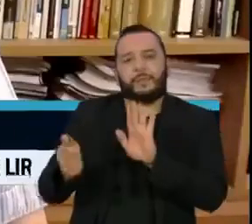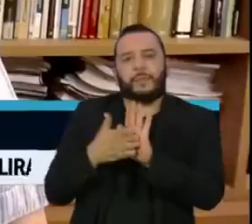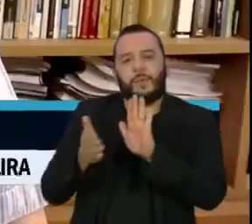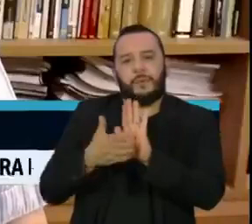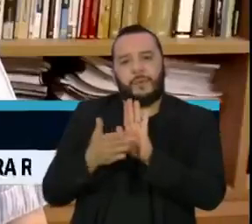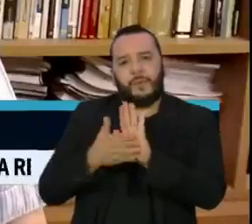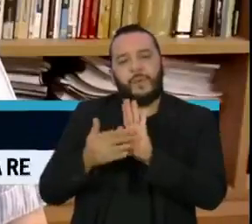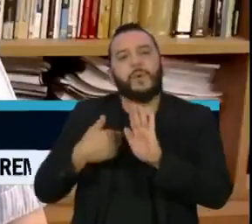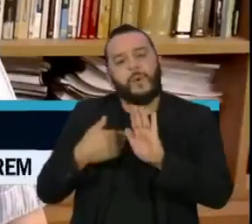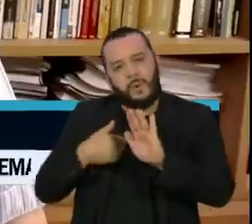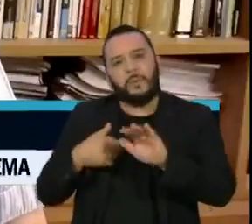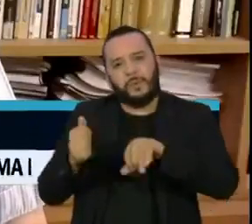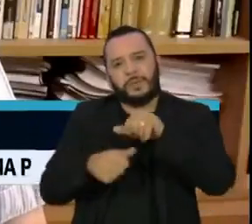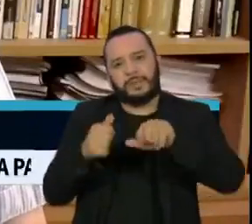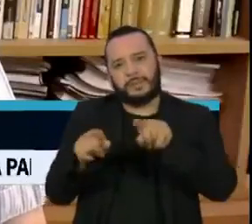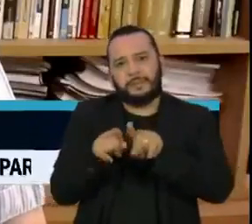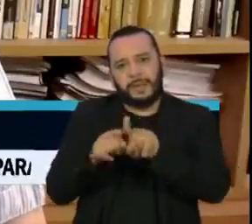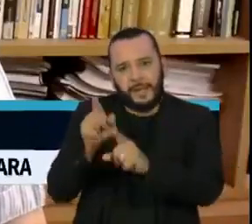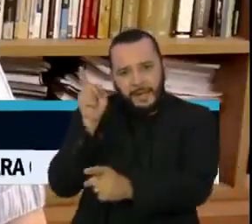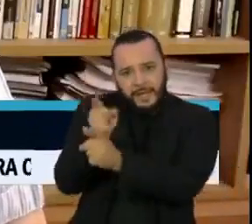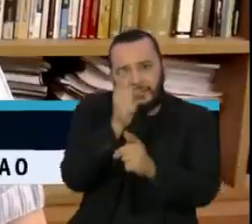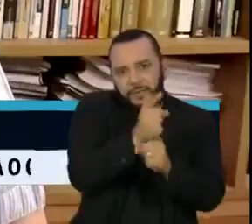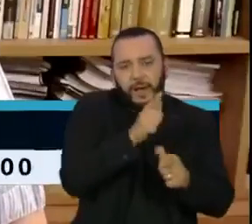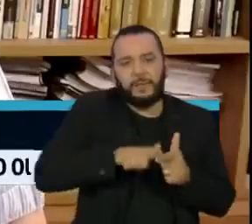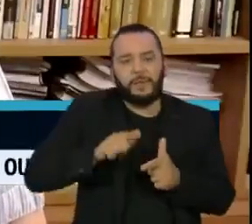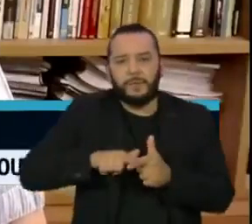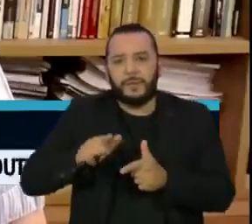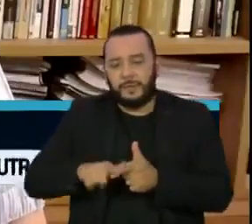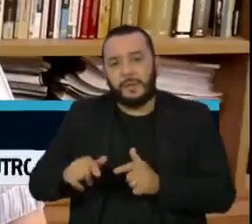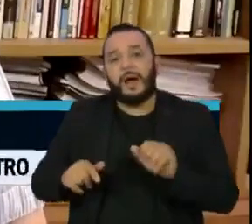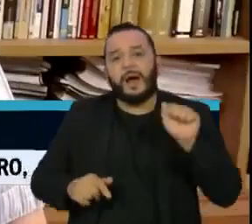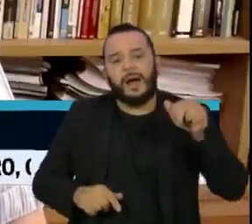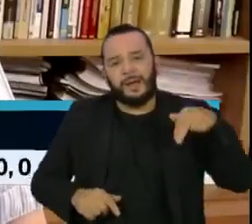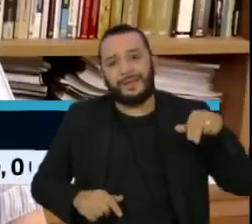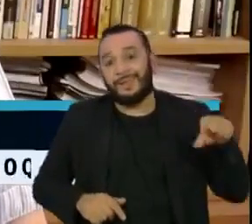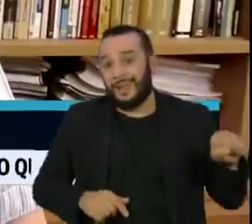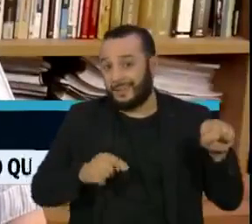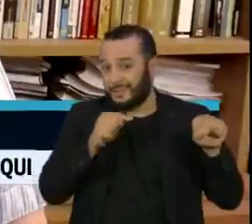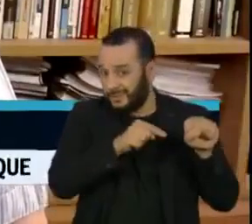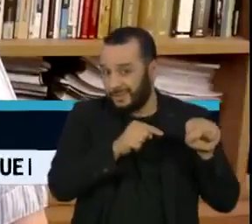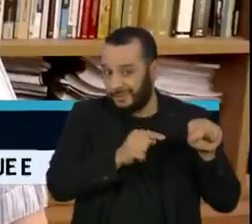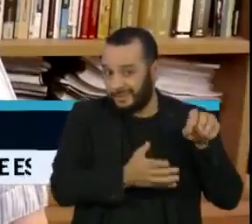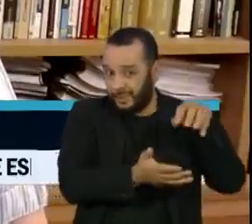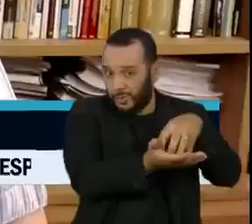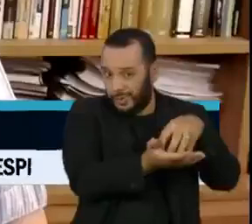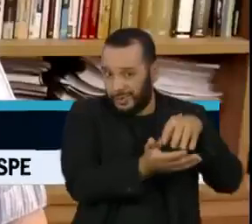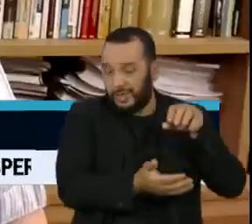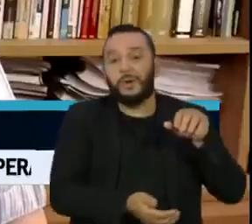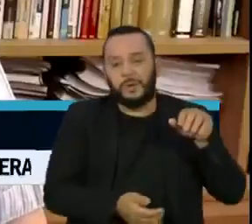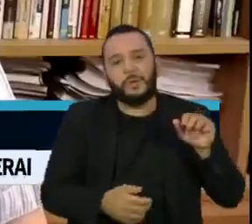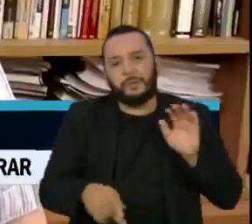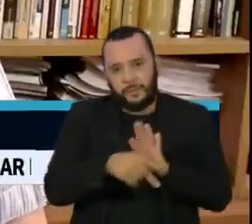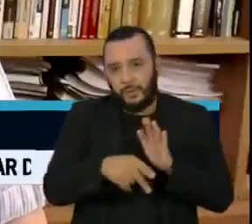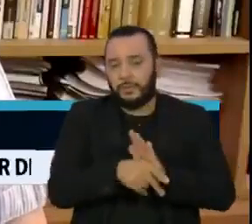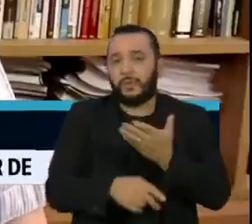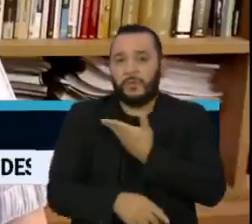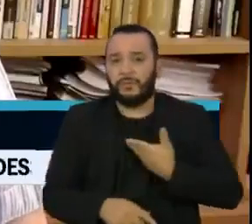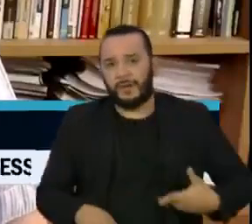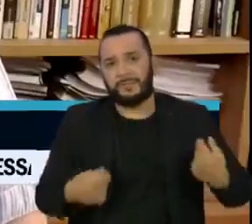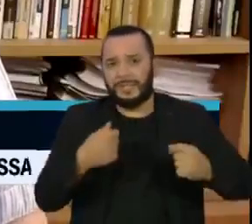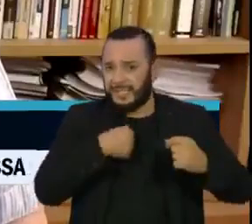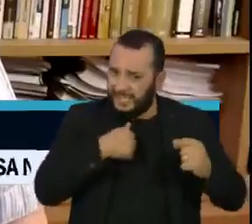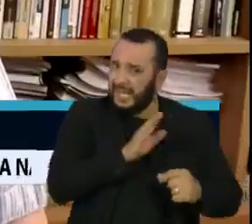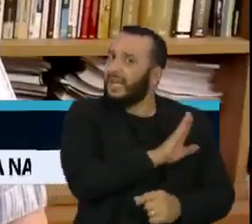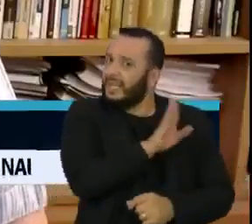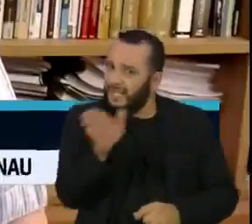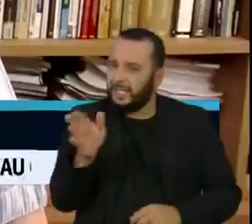identificar onde estão os problemas. A área de expertise da ANS e de outros órgãos governamentais é que teriam mais